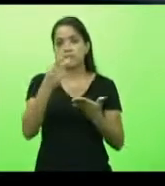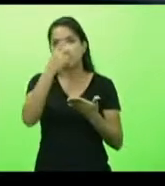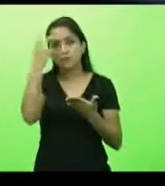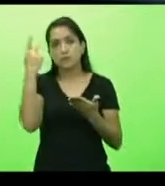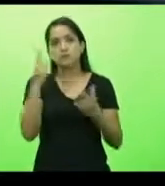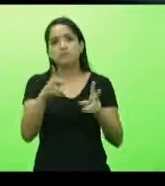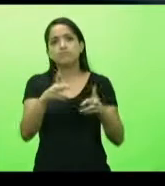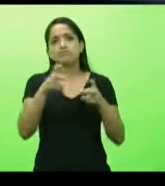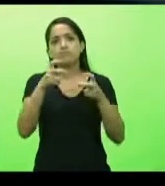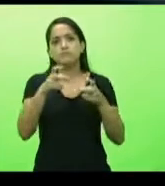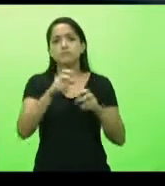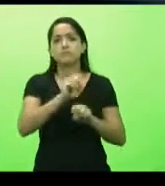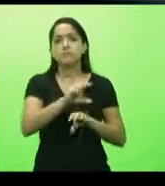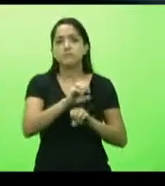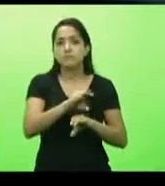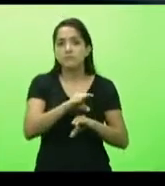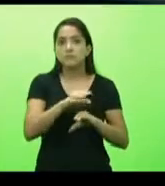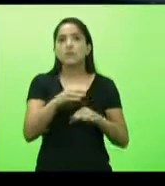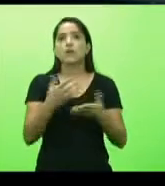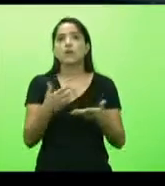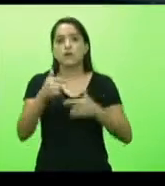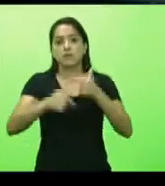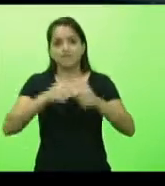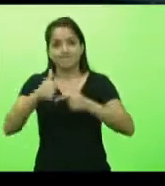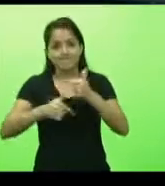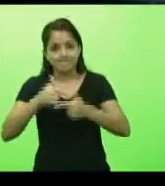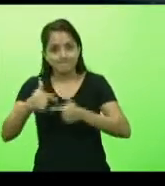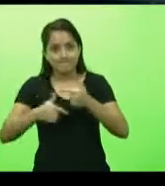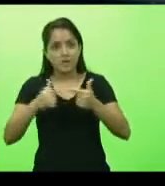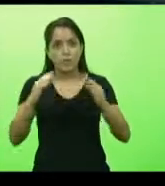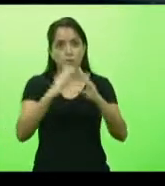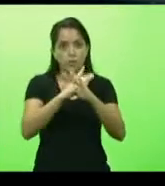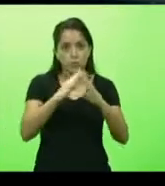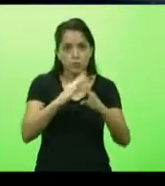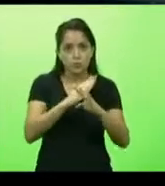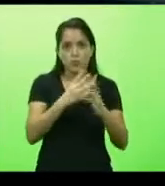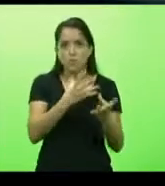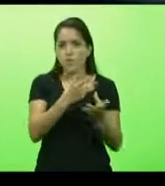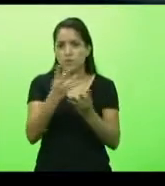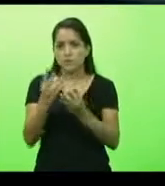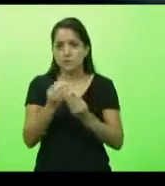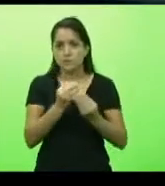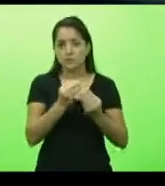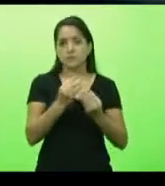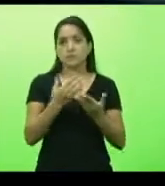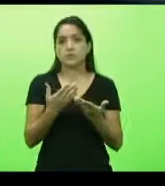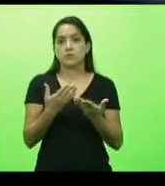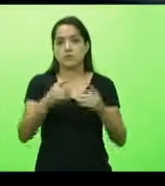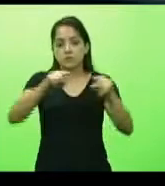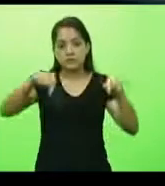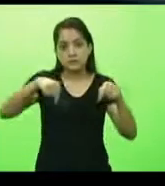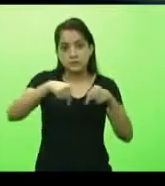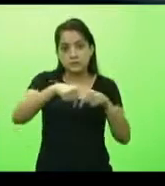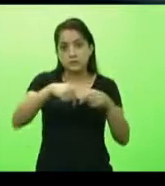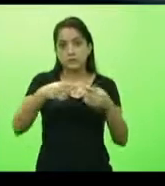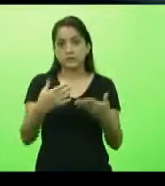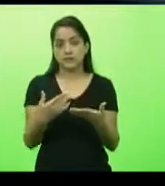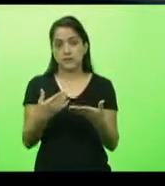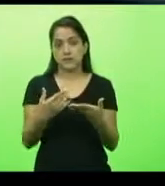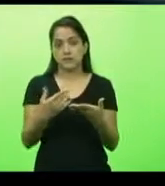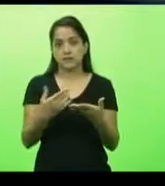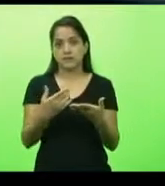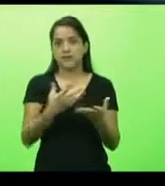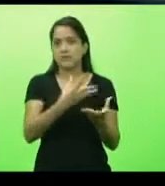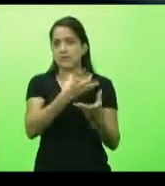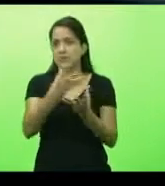a educação é uma atividade que gera aglomeração. Nossas escolas têm centenas de alunos num único turno.